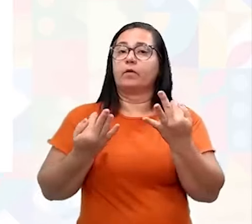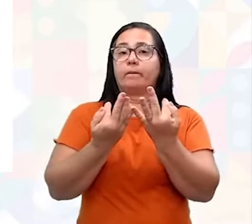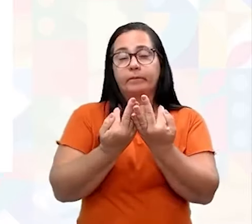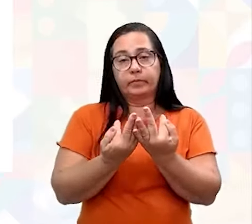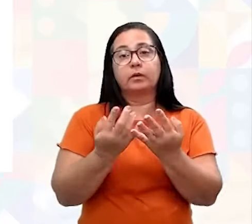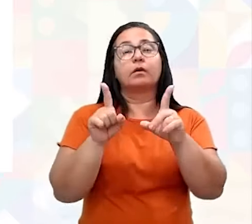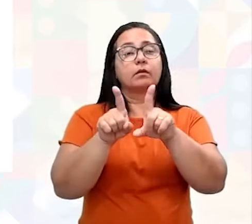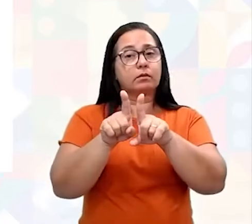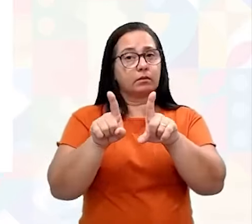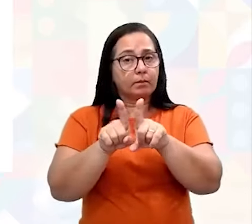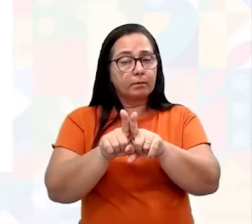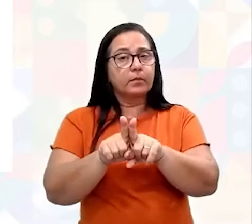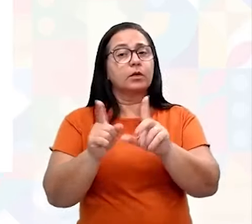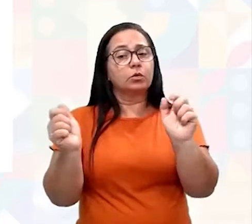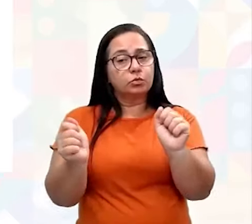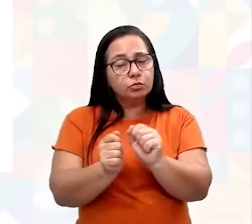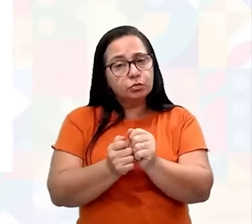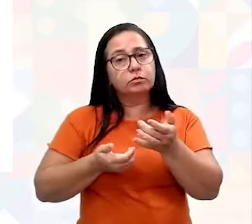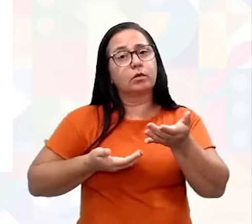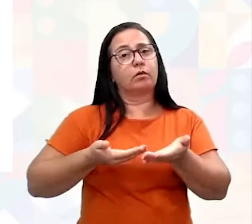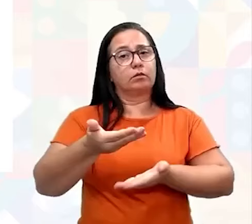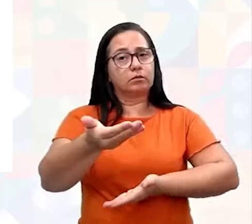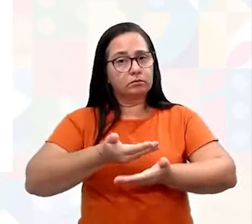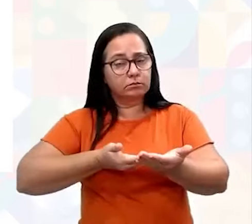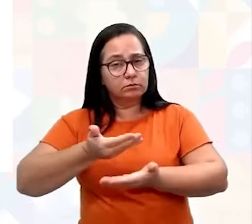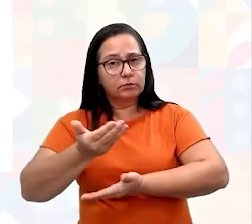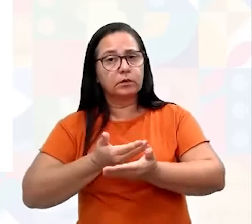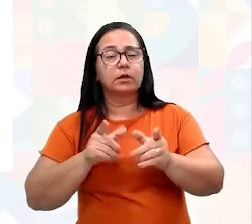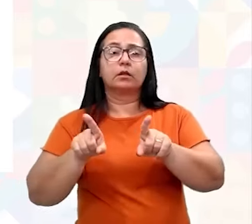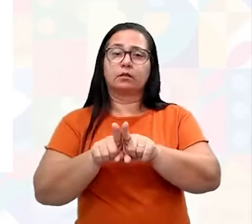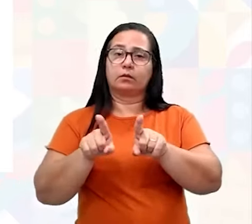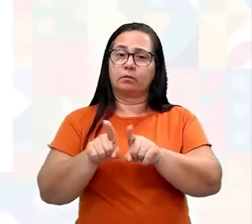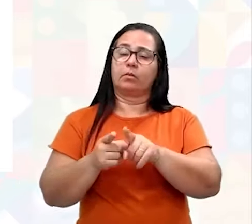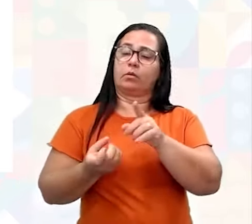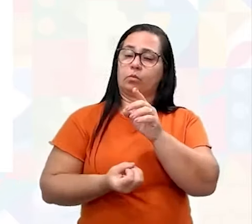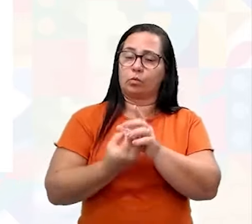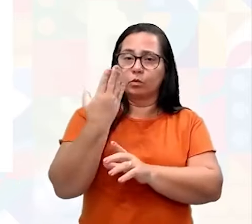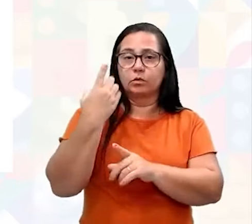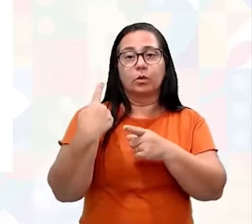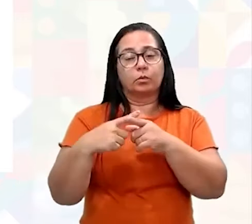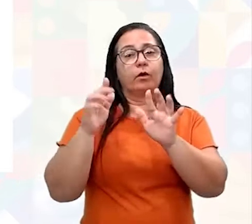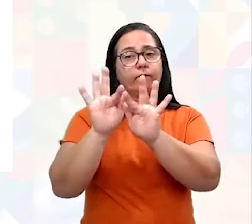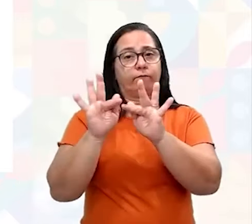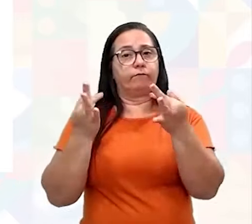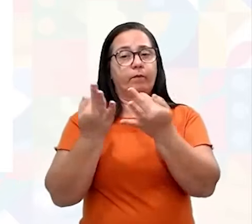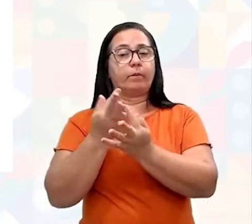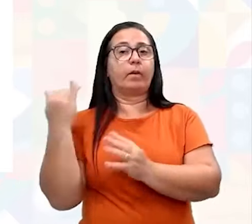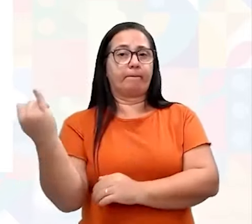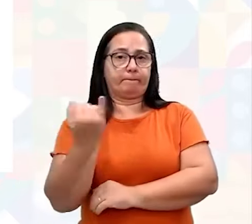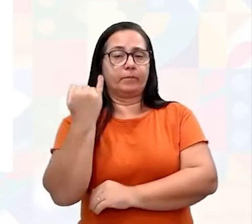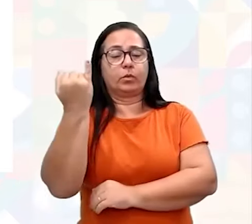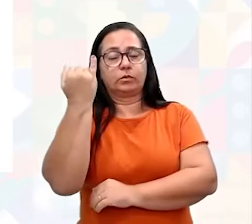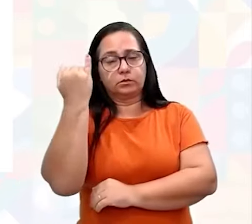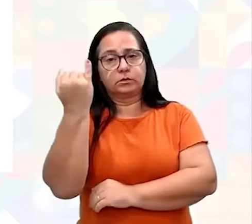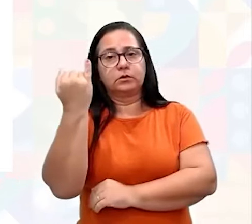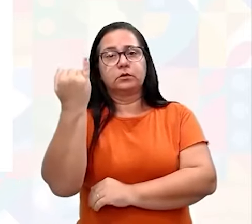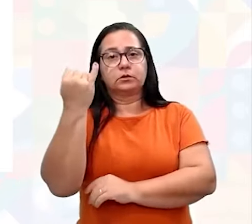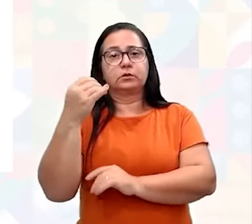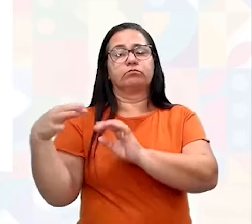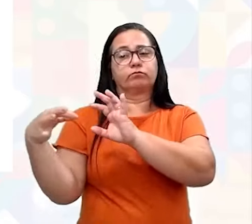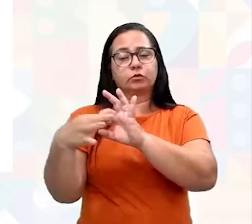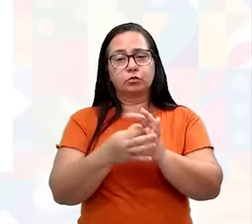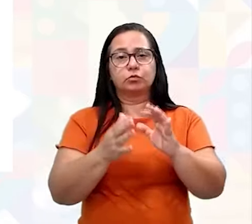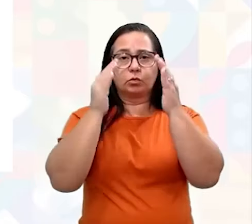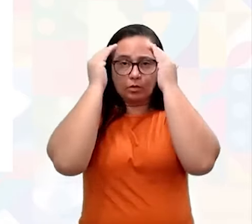elas também se juntem a isso e haja aí uma construção, que é muito importante nessa junção de